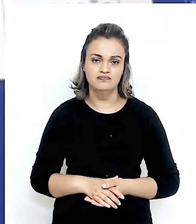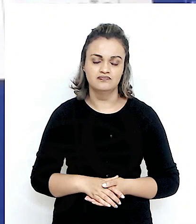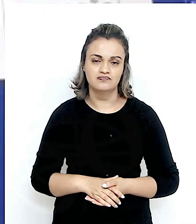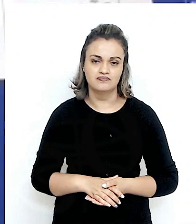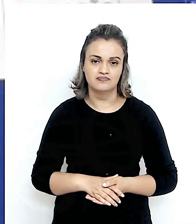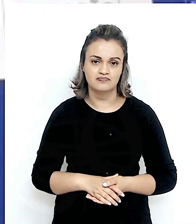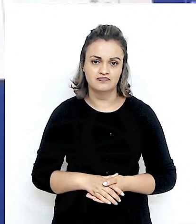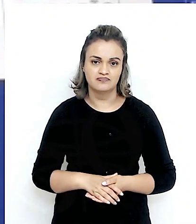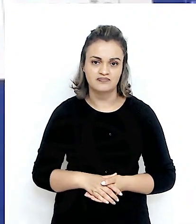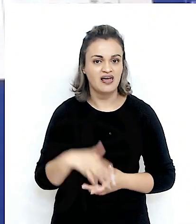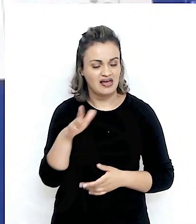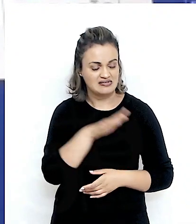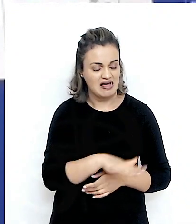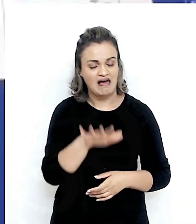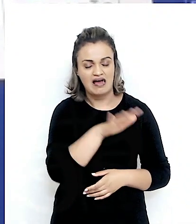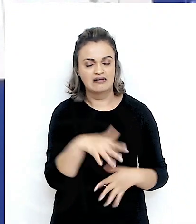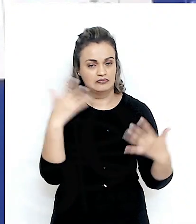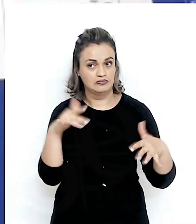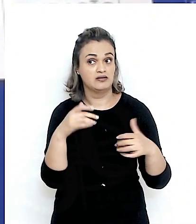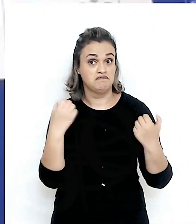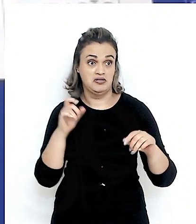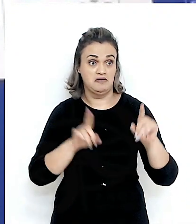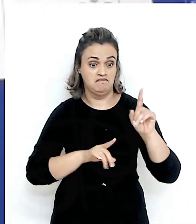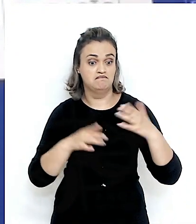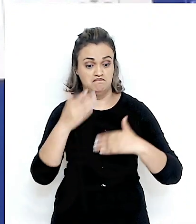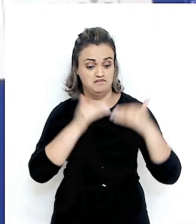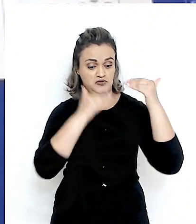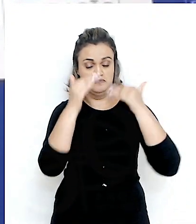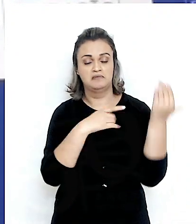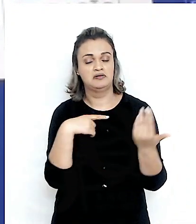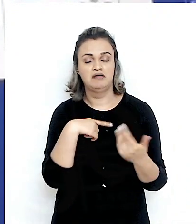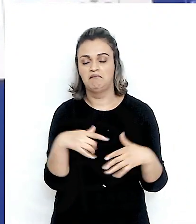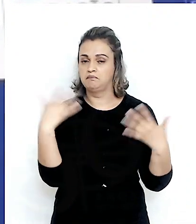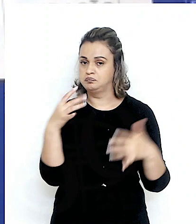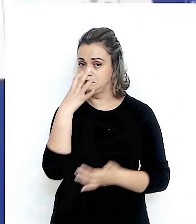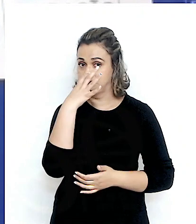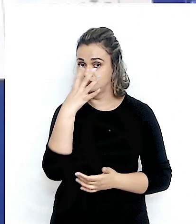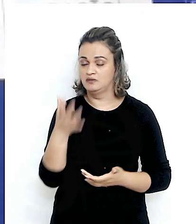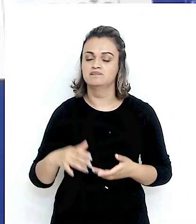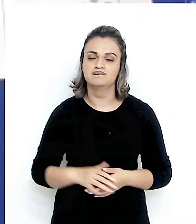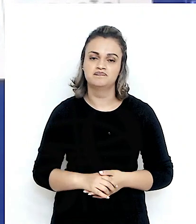dessa grande área, né, com um potencial, assim, que realmente é impressionante, né,